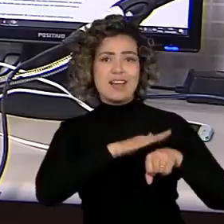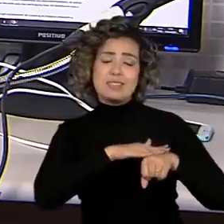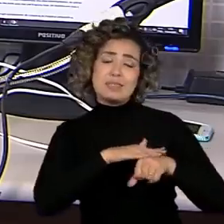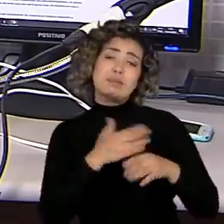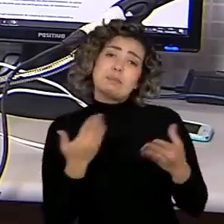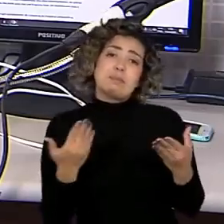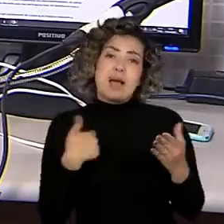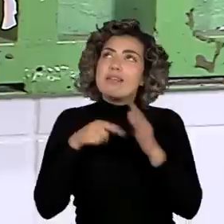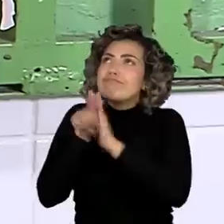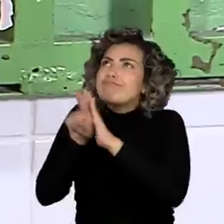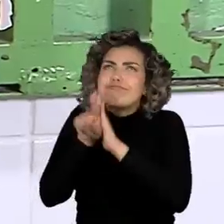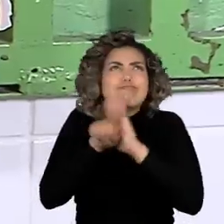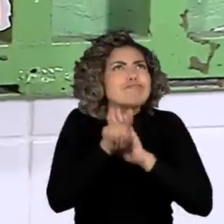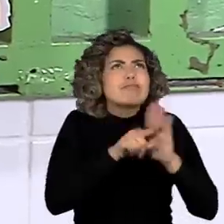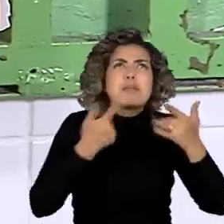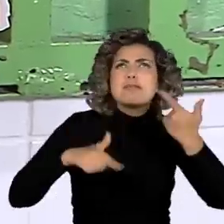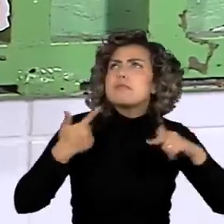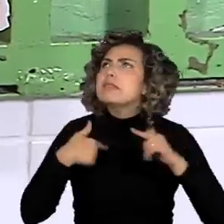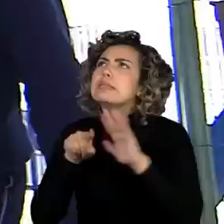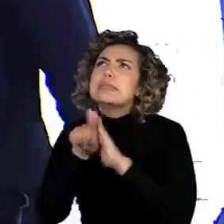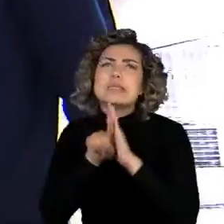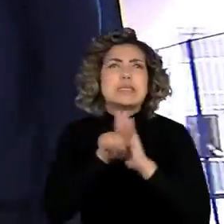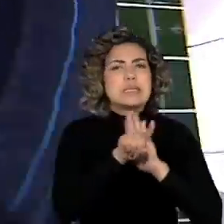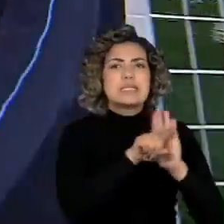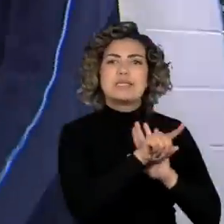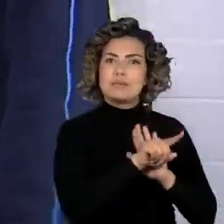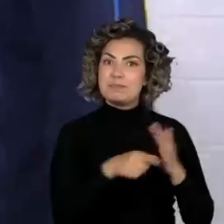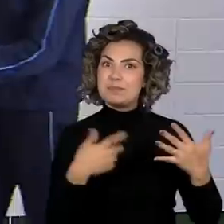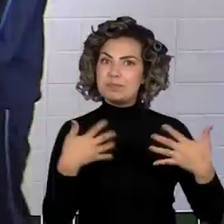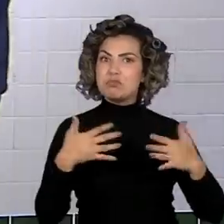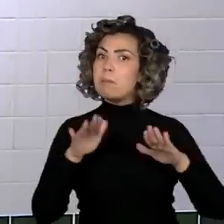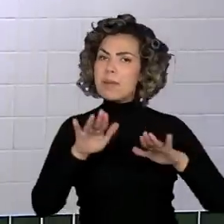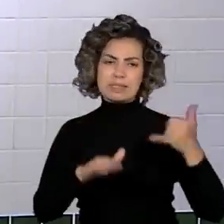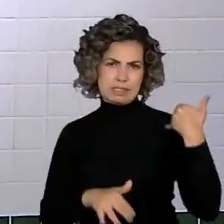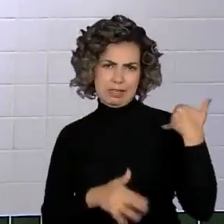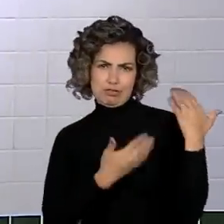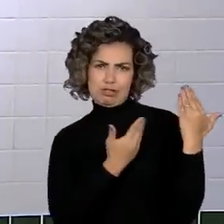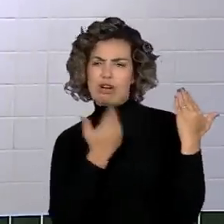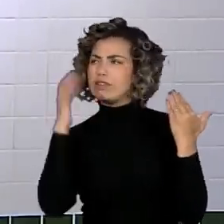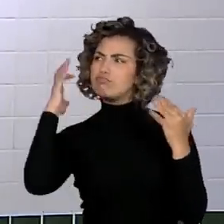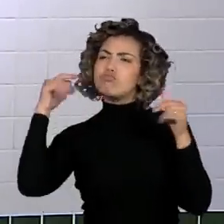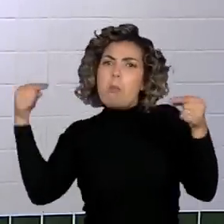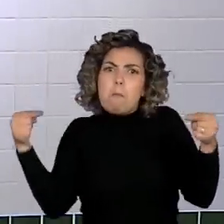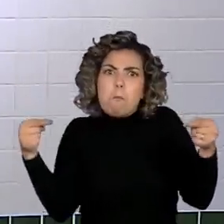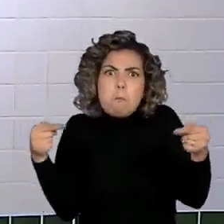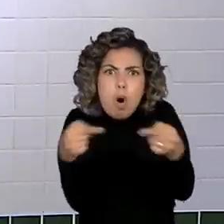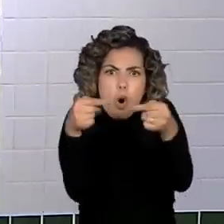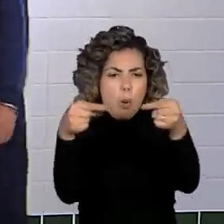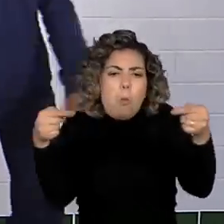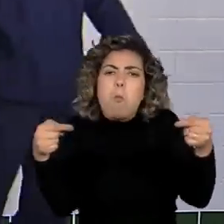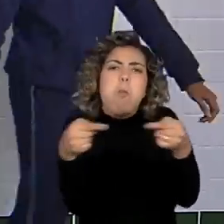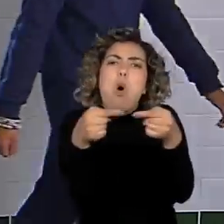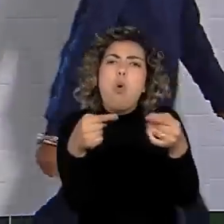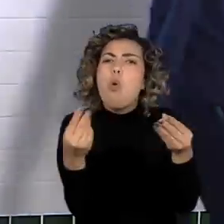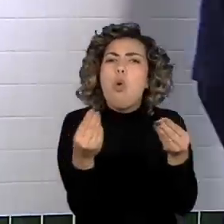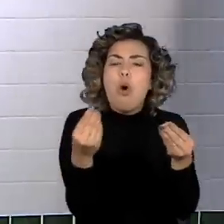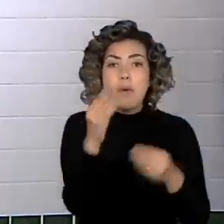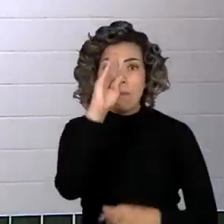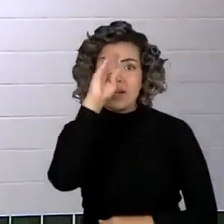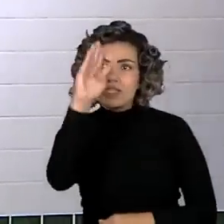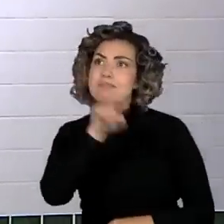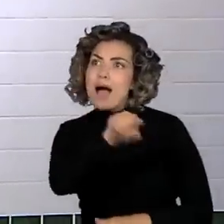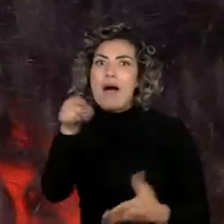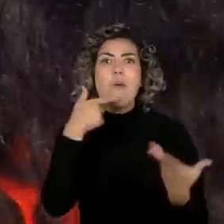pesquisa mais. E para deixar a programação com a carinha deles, os estudantes também podem contribuir com